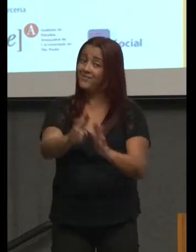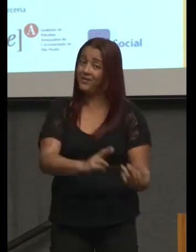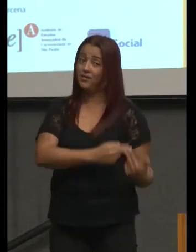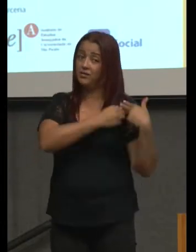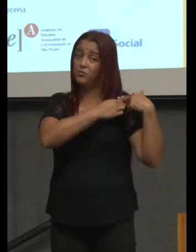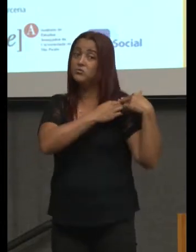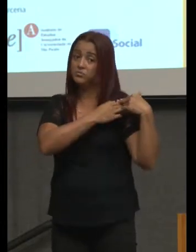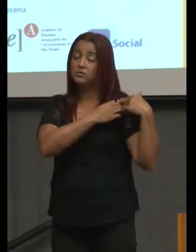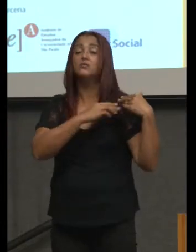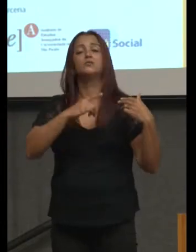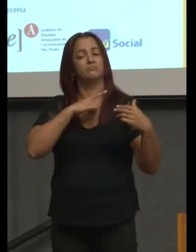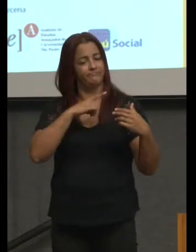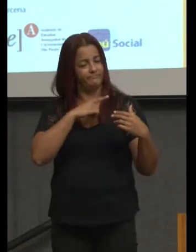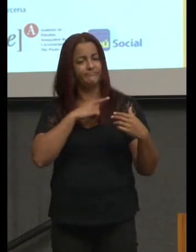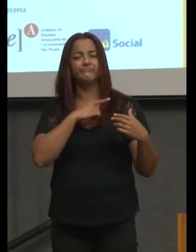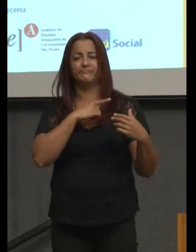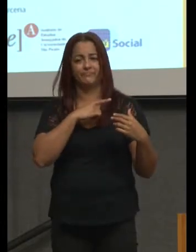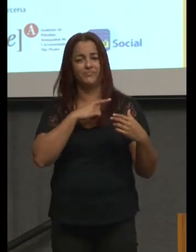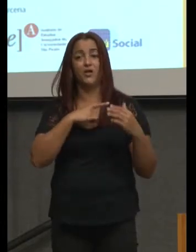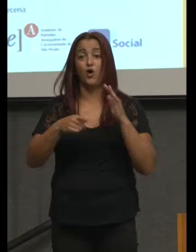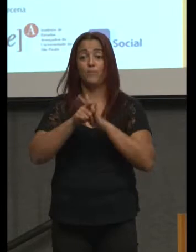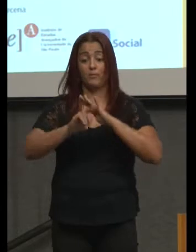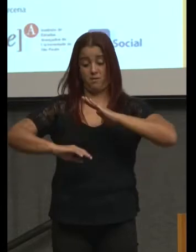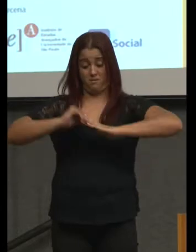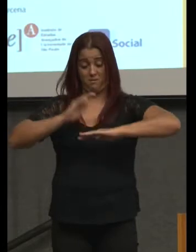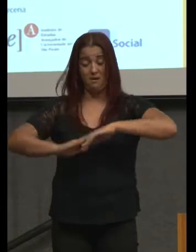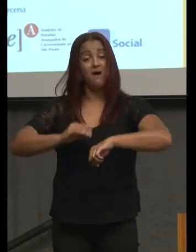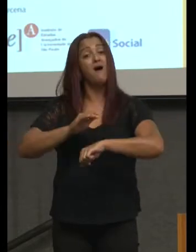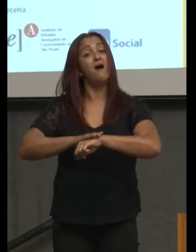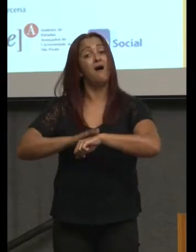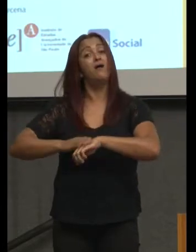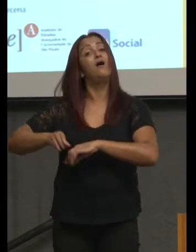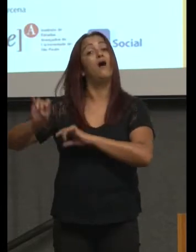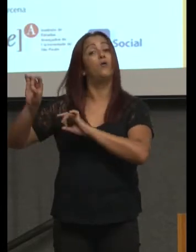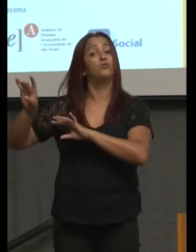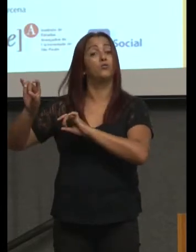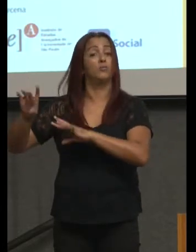exercida com autonomia, a nossa escola precisa fazer isso.